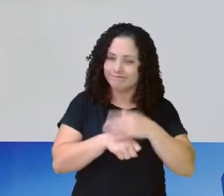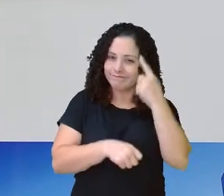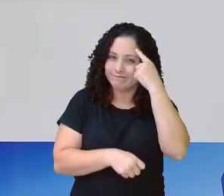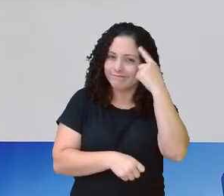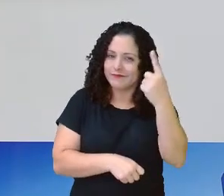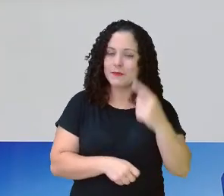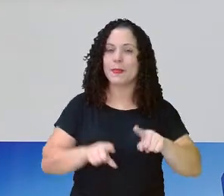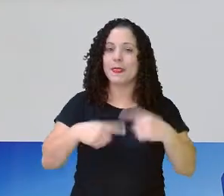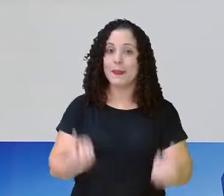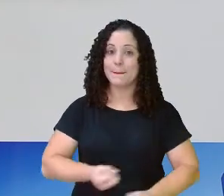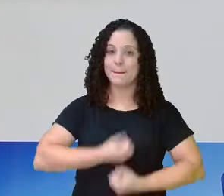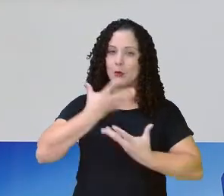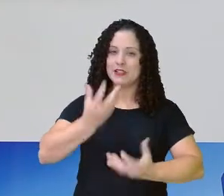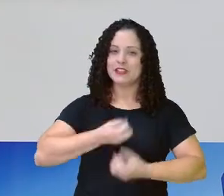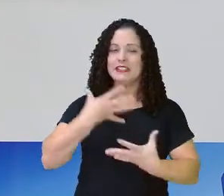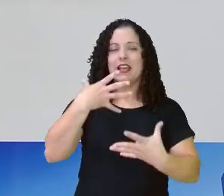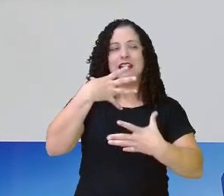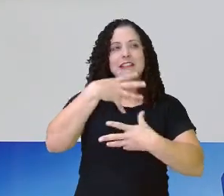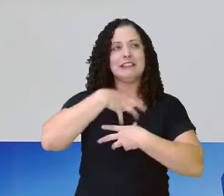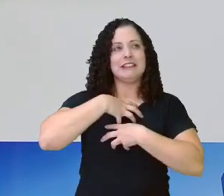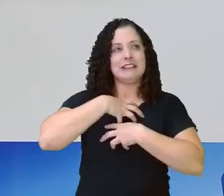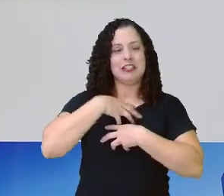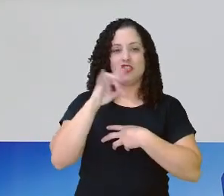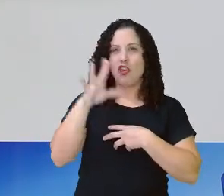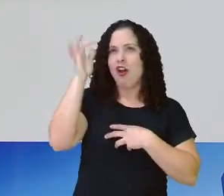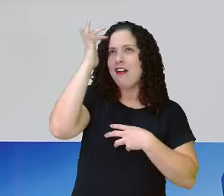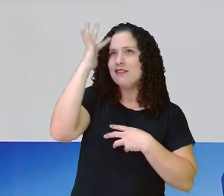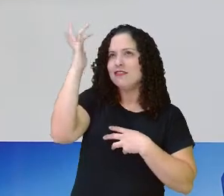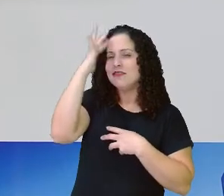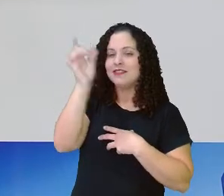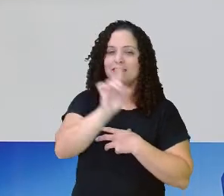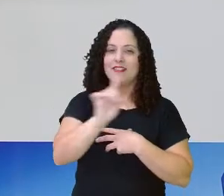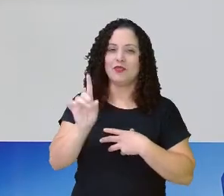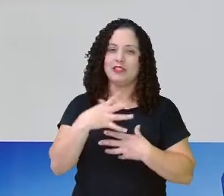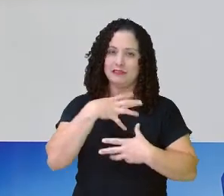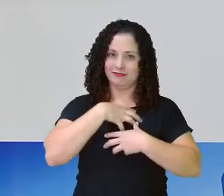lembrem que poesia é para sentir, não é só para raciocinar não, tá?